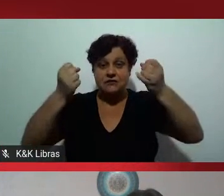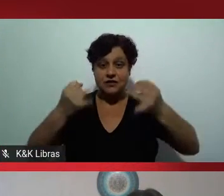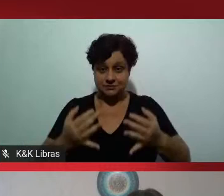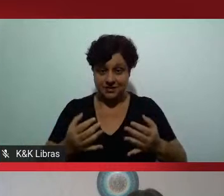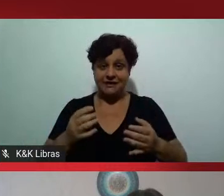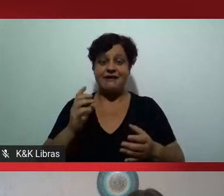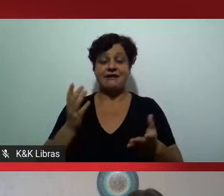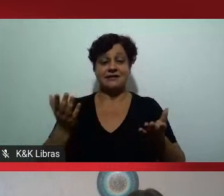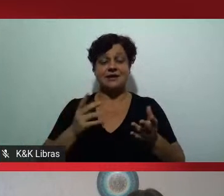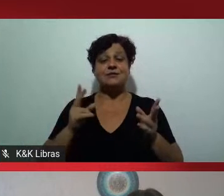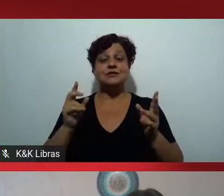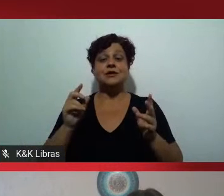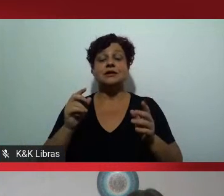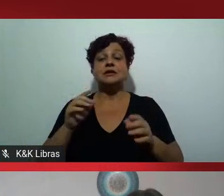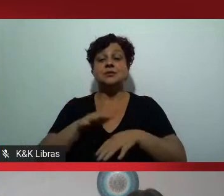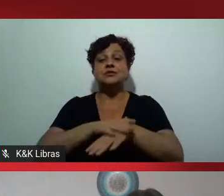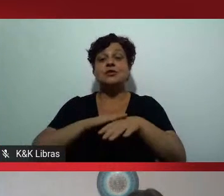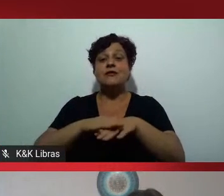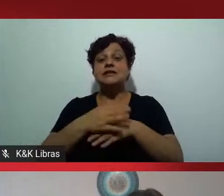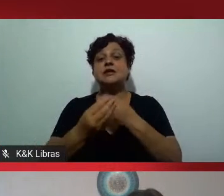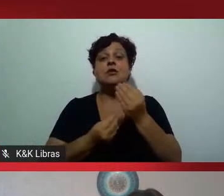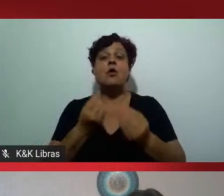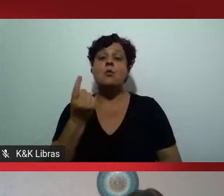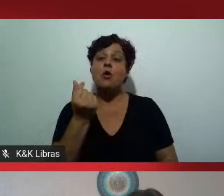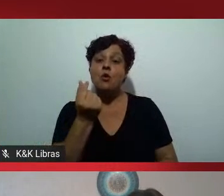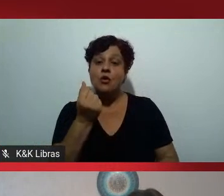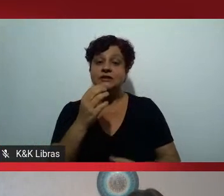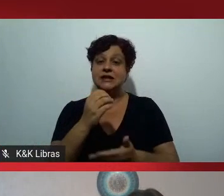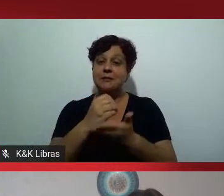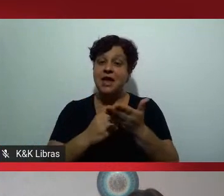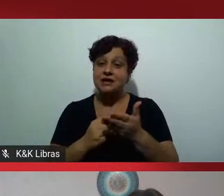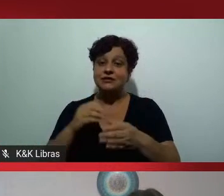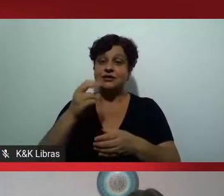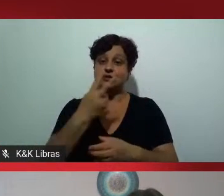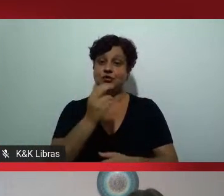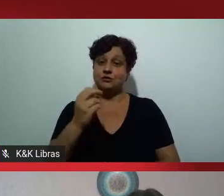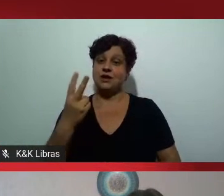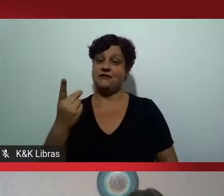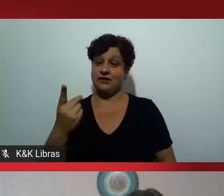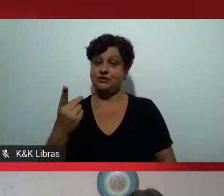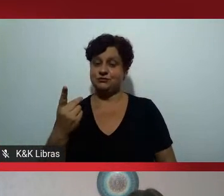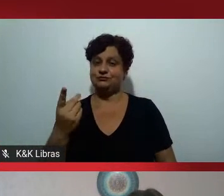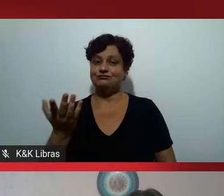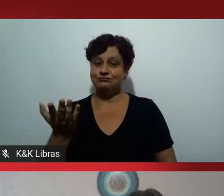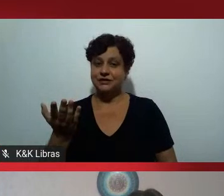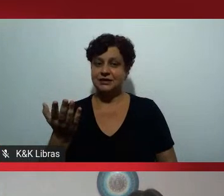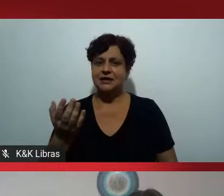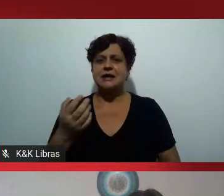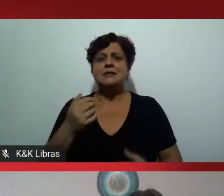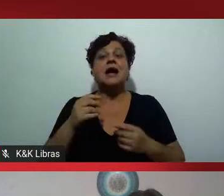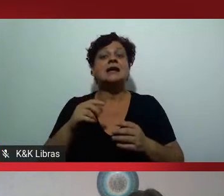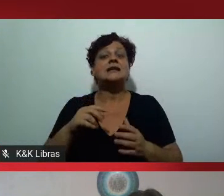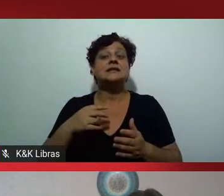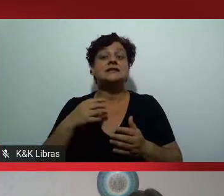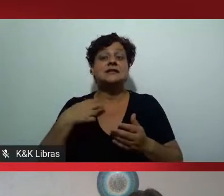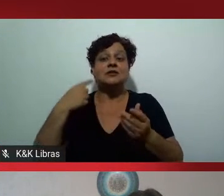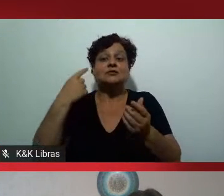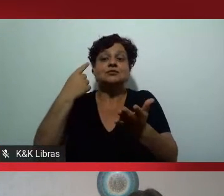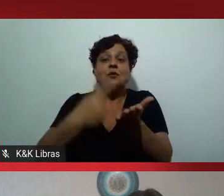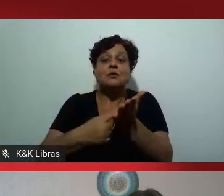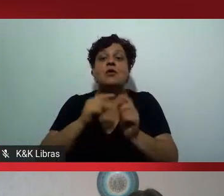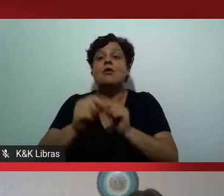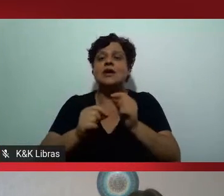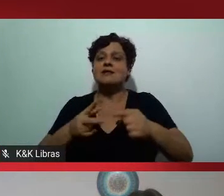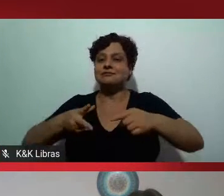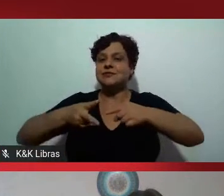discutindo o orçamento de 2021, que já tendo sido sinalizado um corte de 18% no orçamento